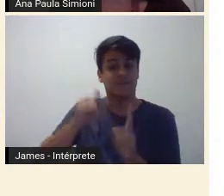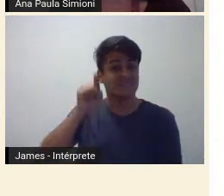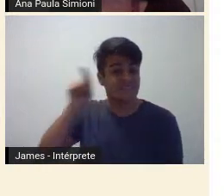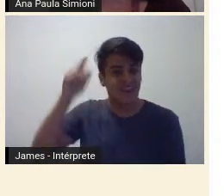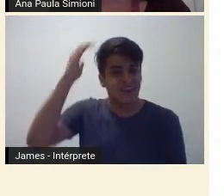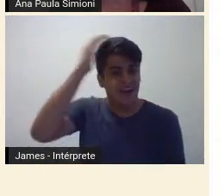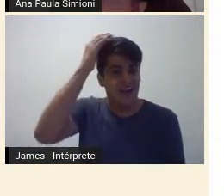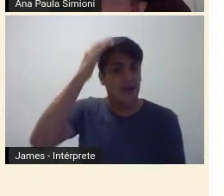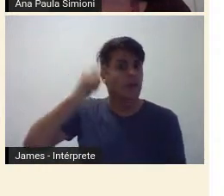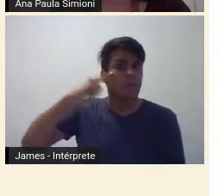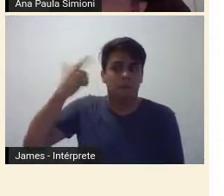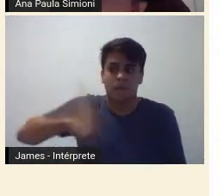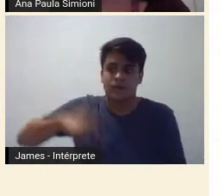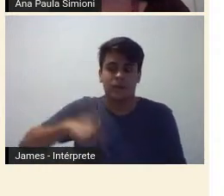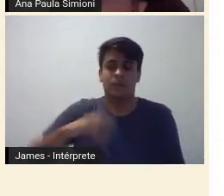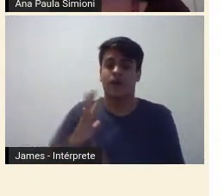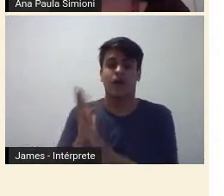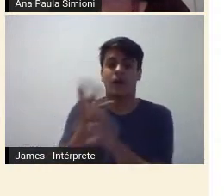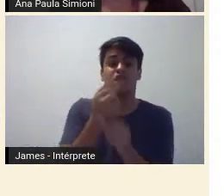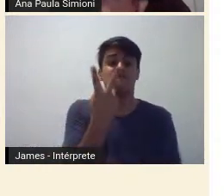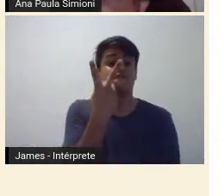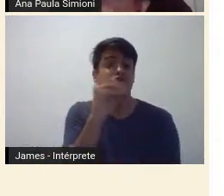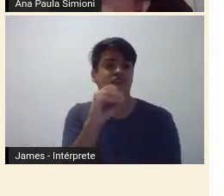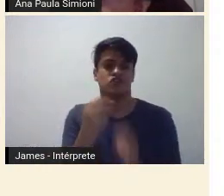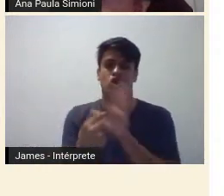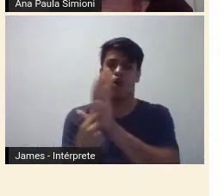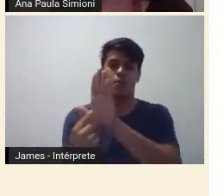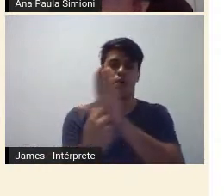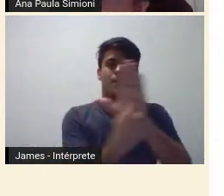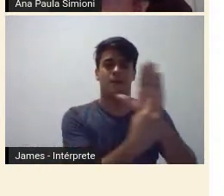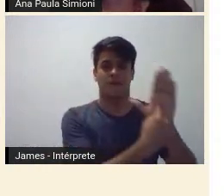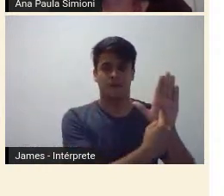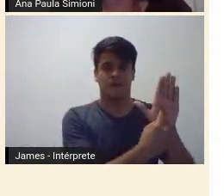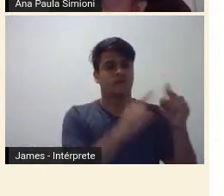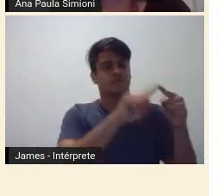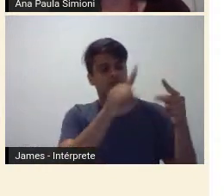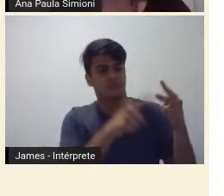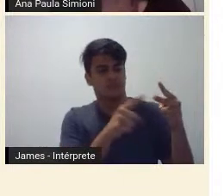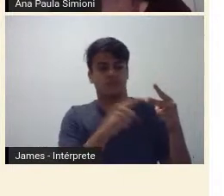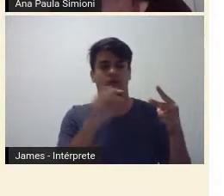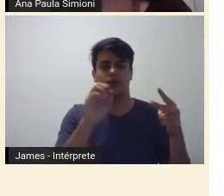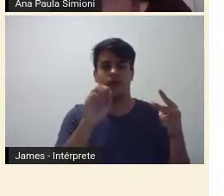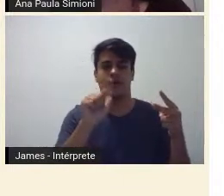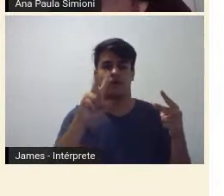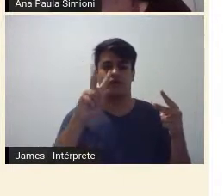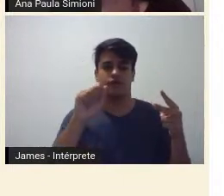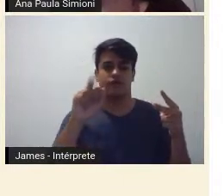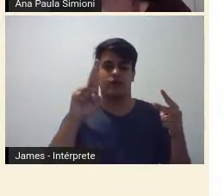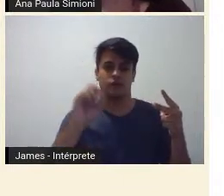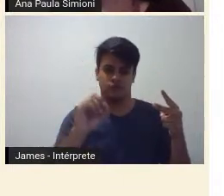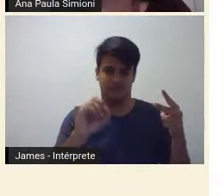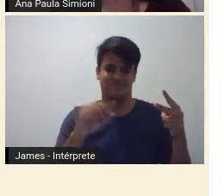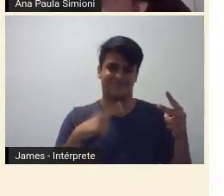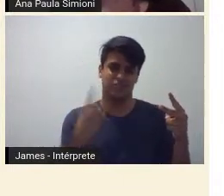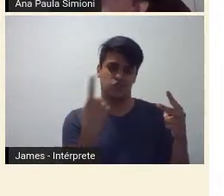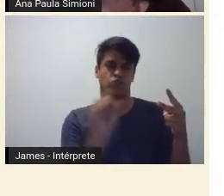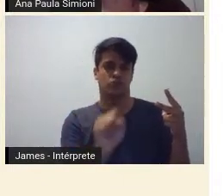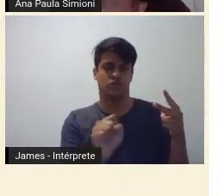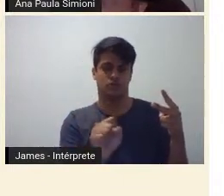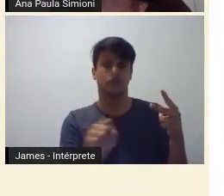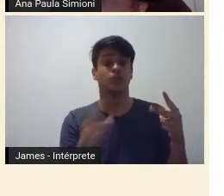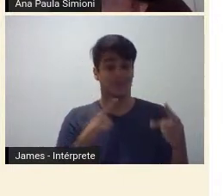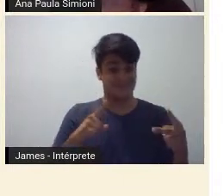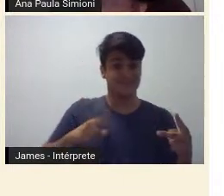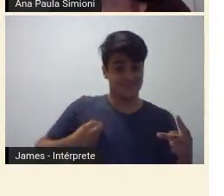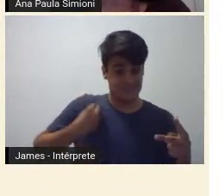mais obras. Ela tinha 20 obras apresentadas, seguida pelo Álvaro Moya, com 18. Então, não só ela estava, mas ela